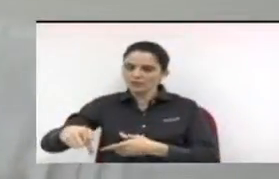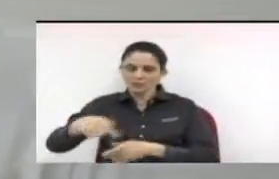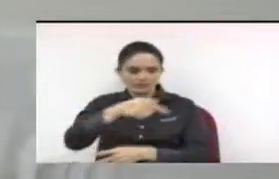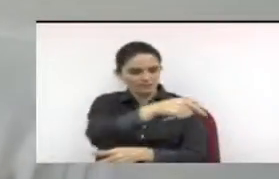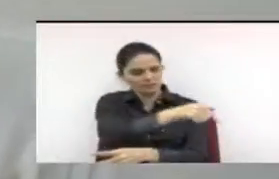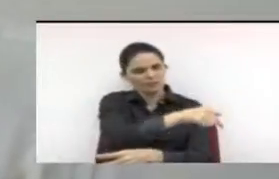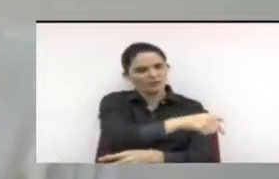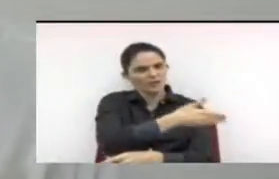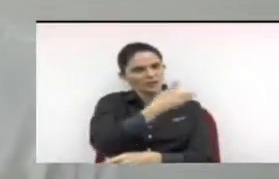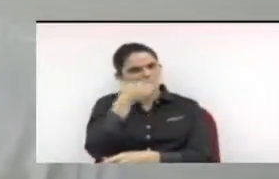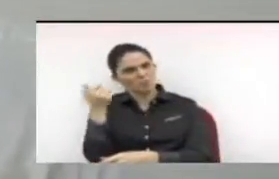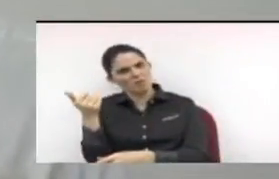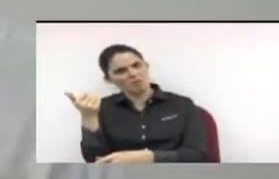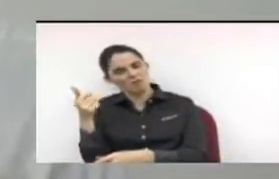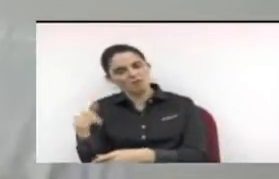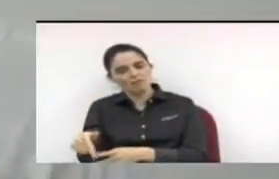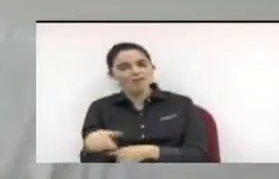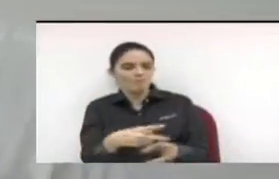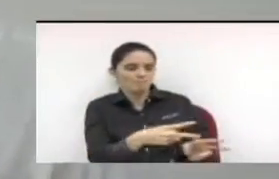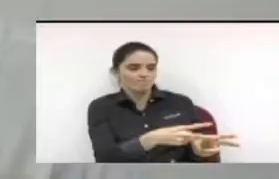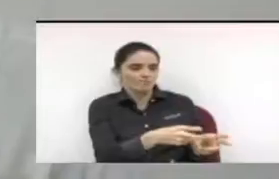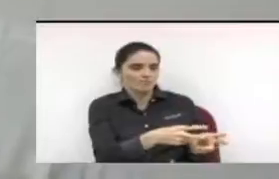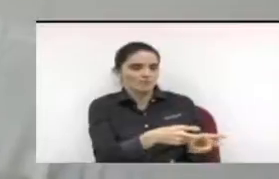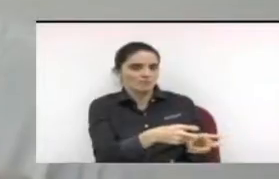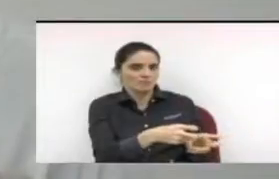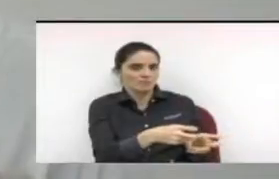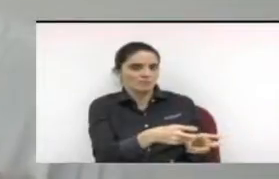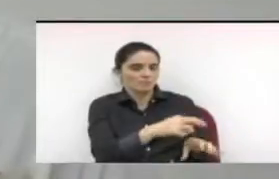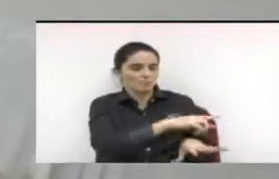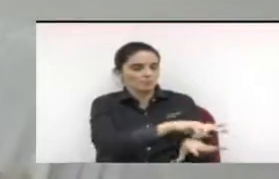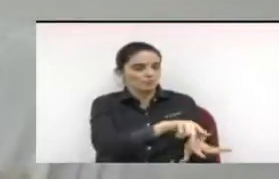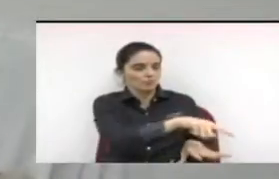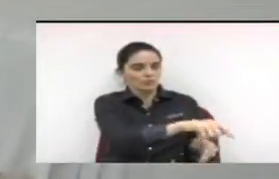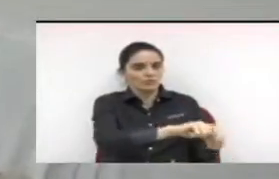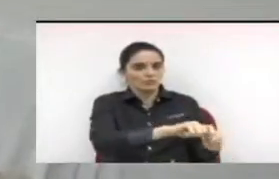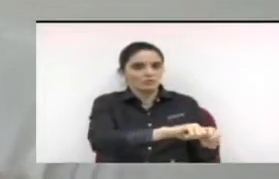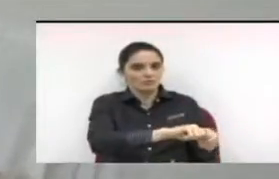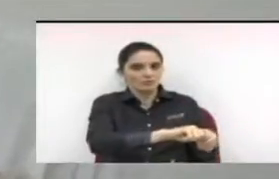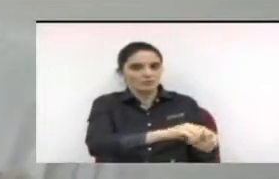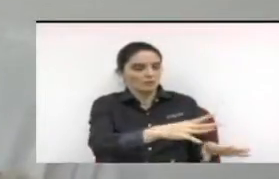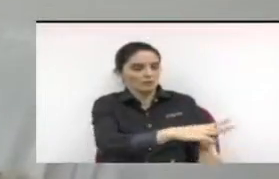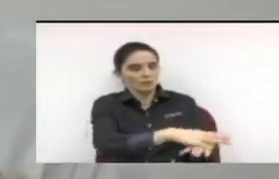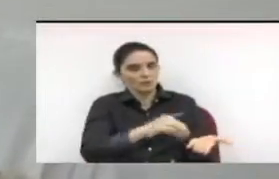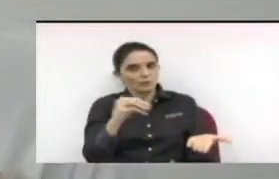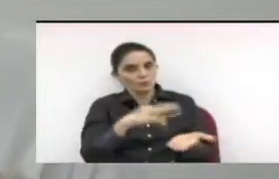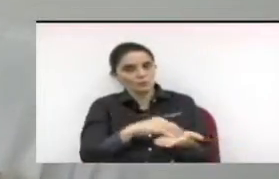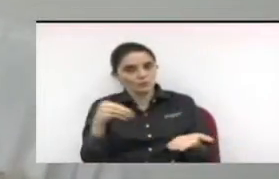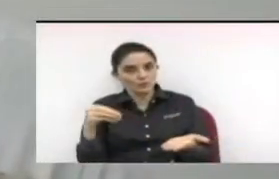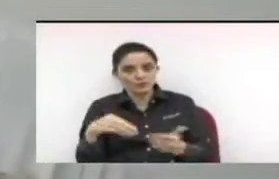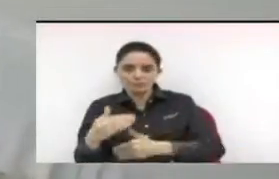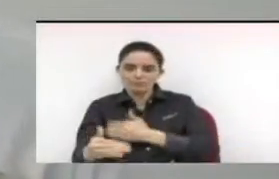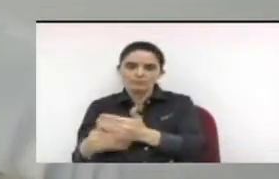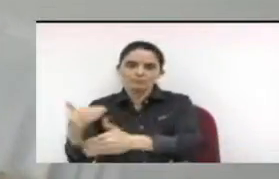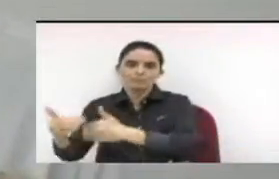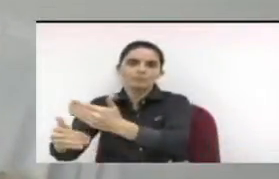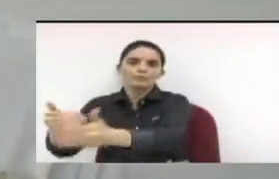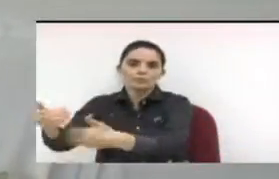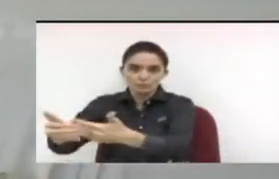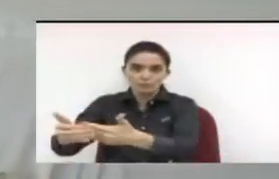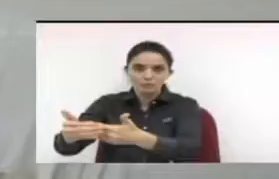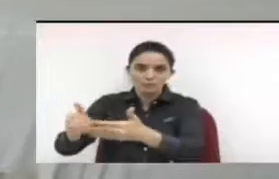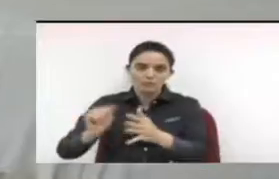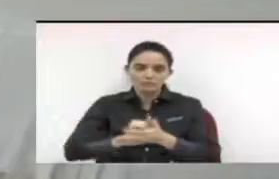para pendurar cargos lá e acabar desfigurando essa principal